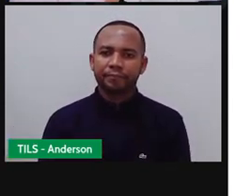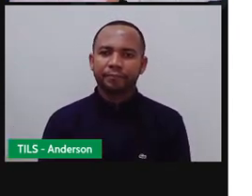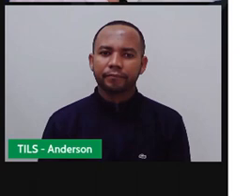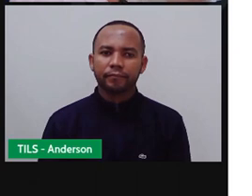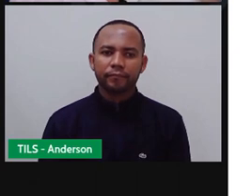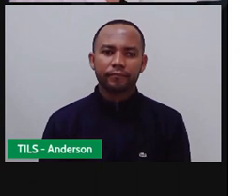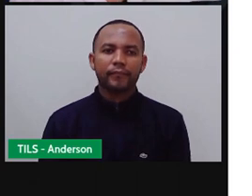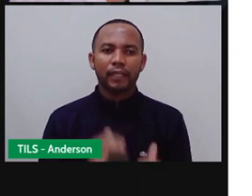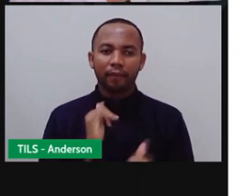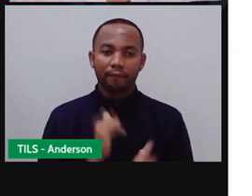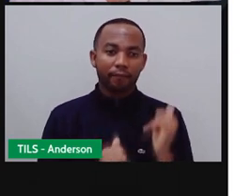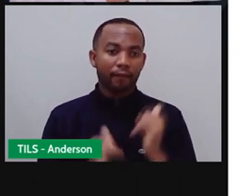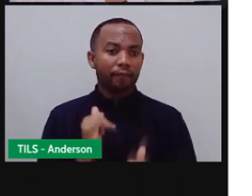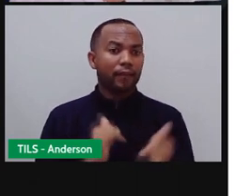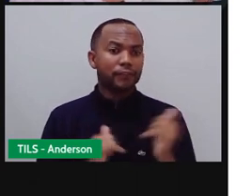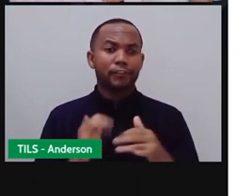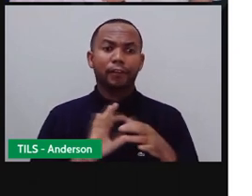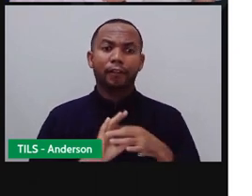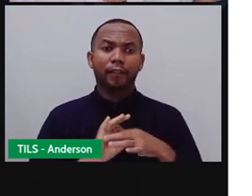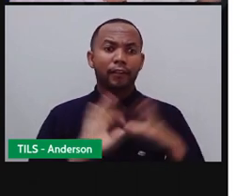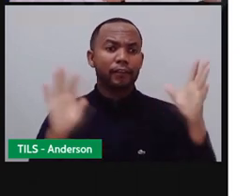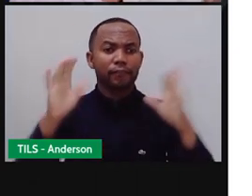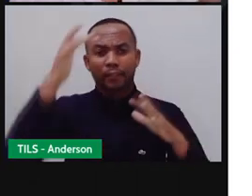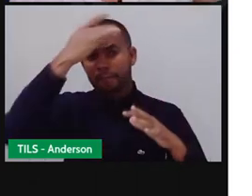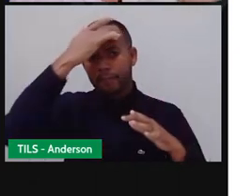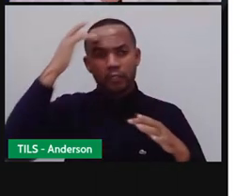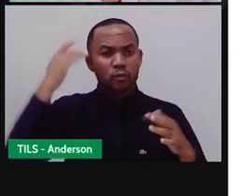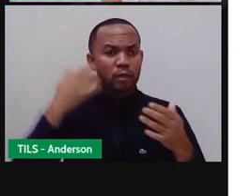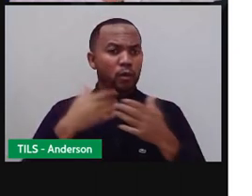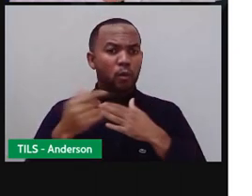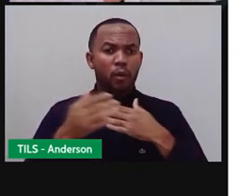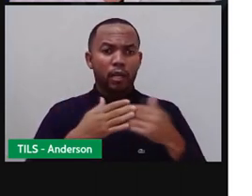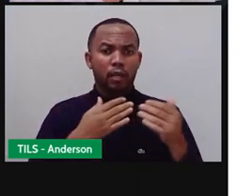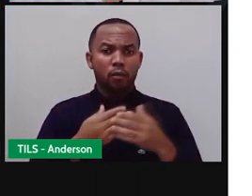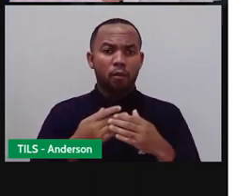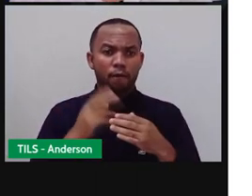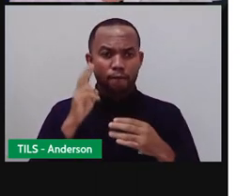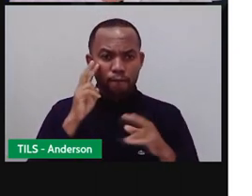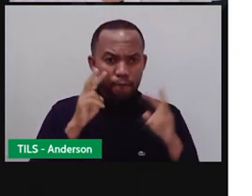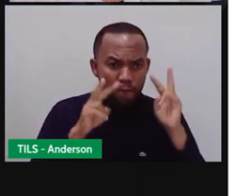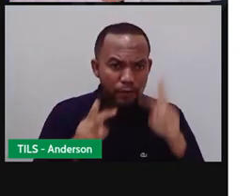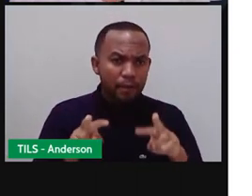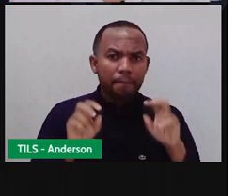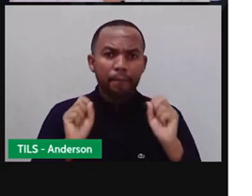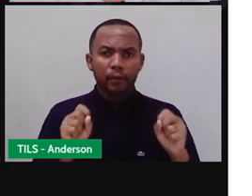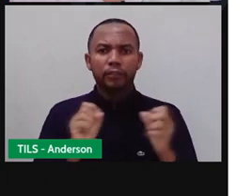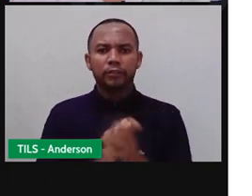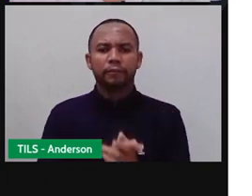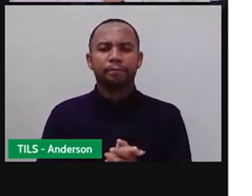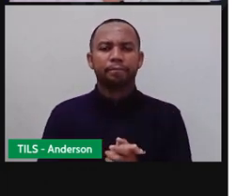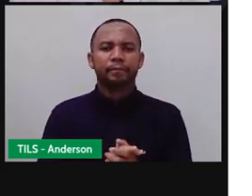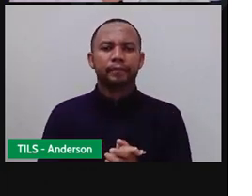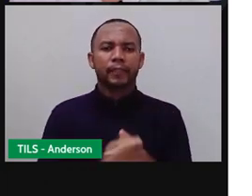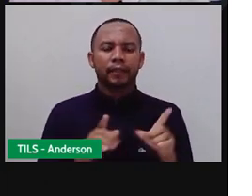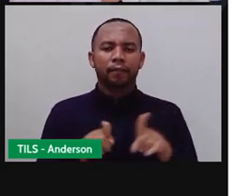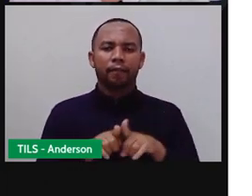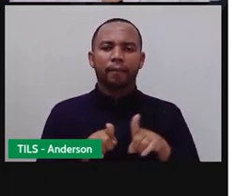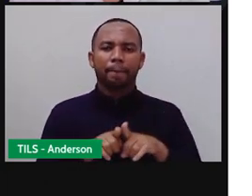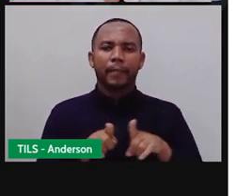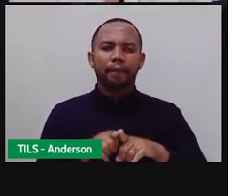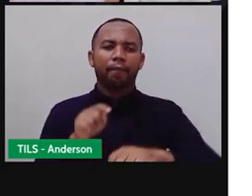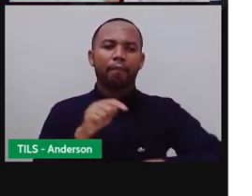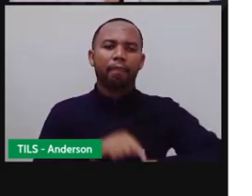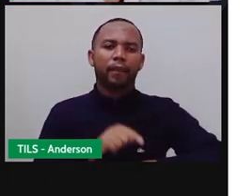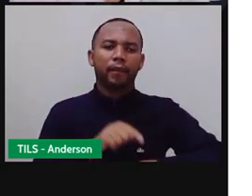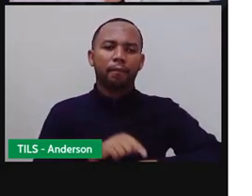internet deixa tudo muito aberto aí e a privacidade acaba indo para o beleléu. Excesso de uso, a perda de tempo,